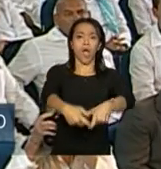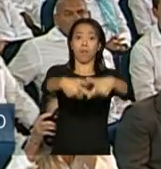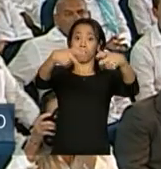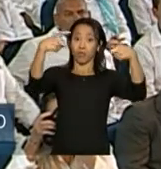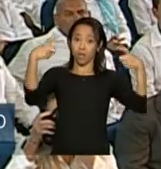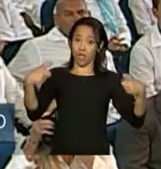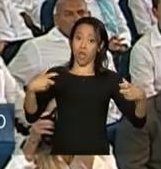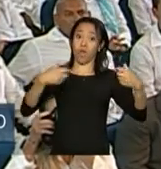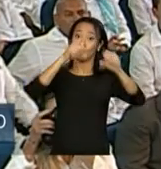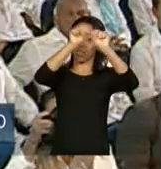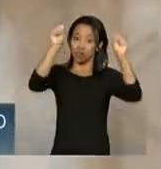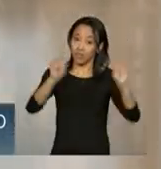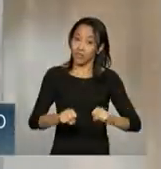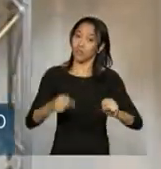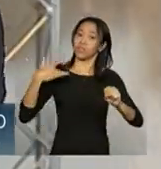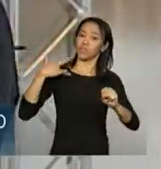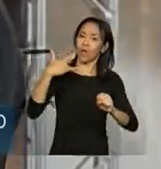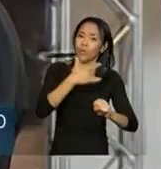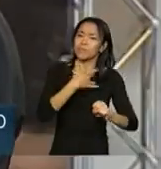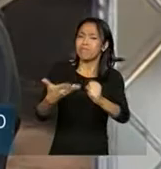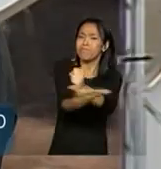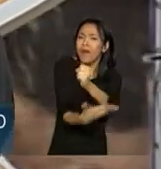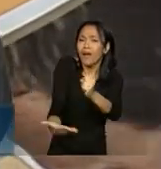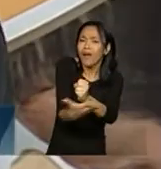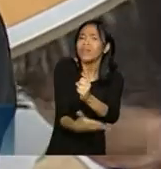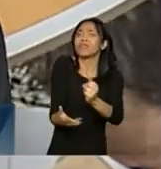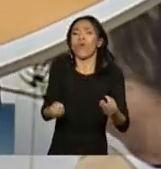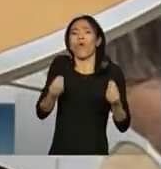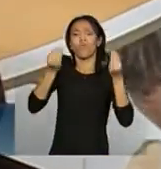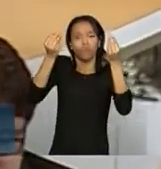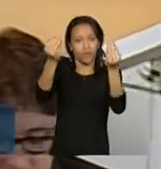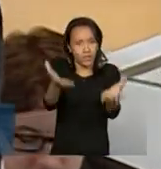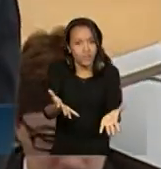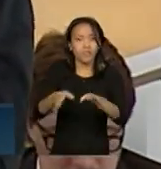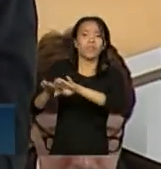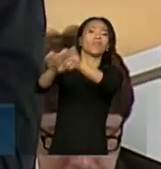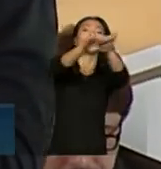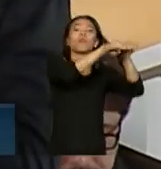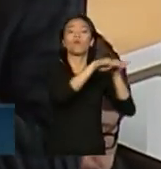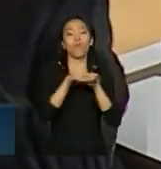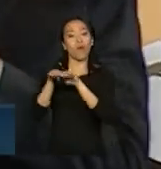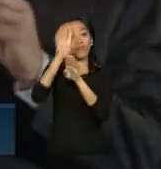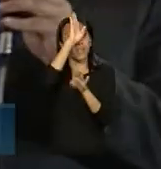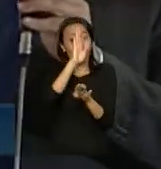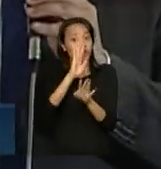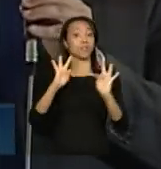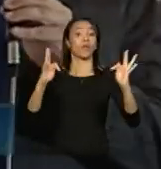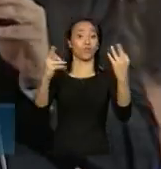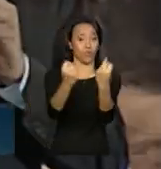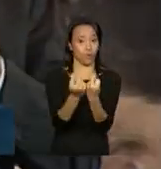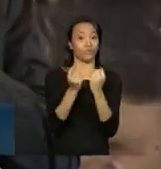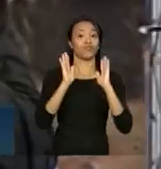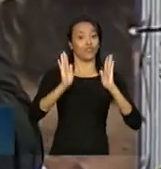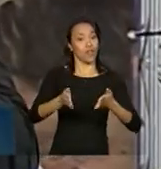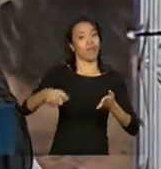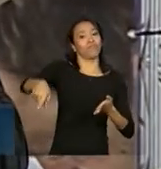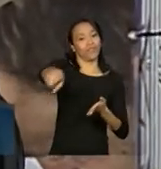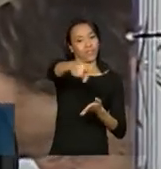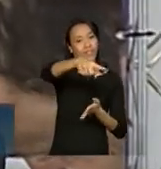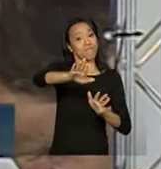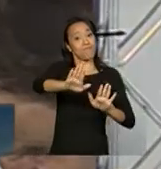atenção básica, conseguem oferecer saúde pública universal e gratuita para a sua população, para toda a sua população,